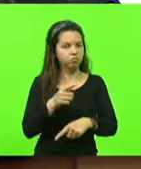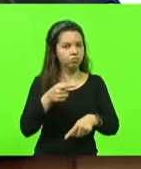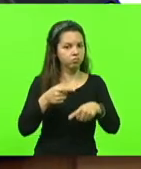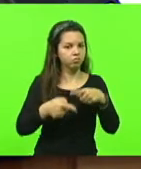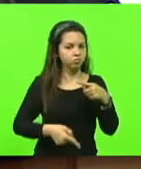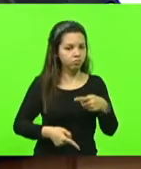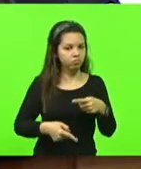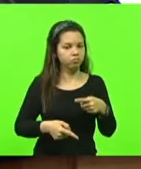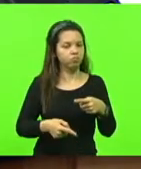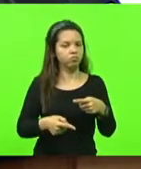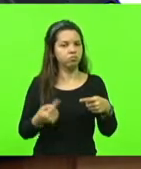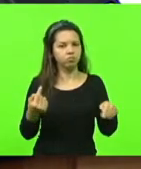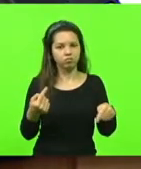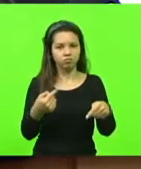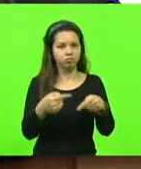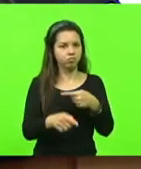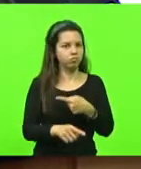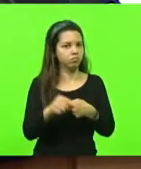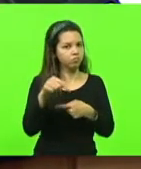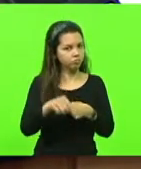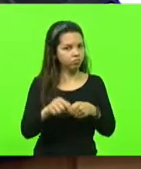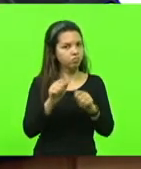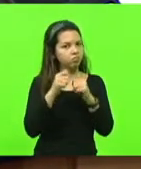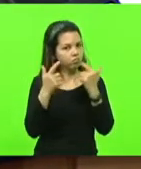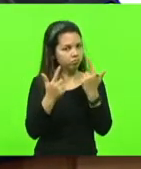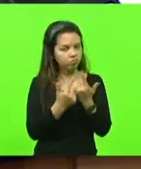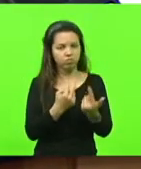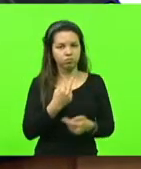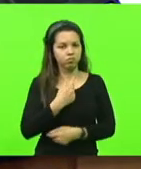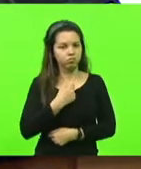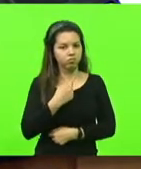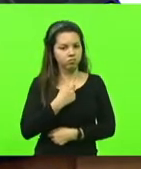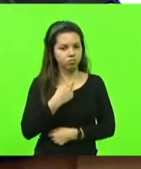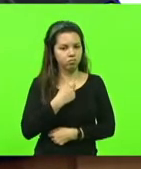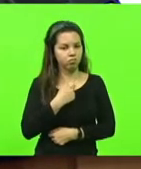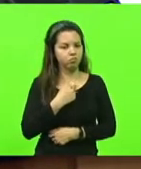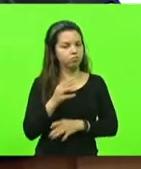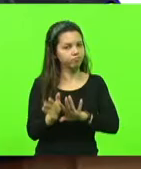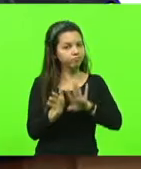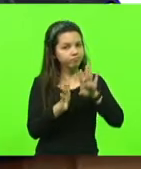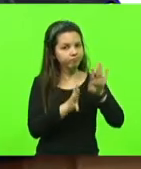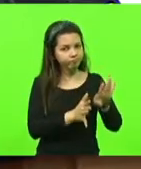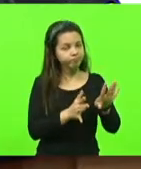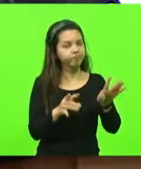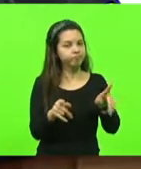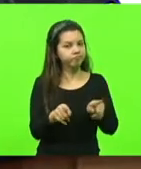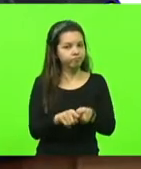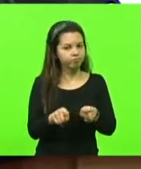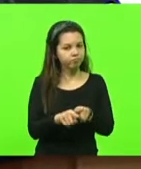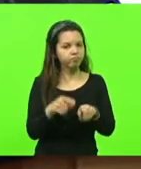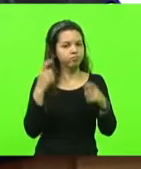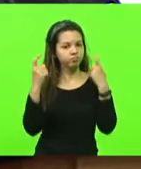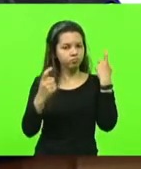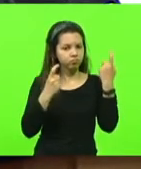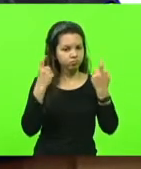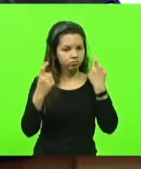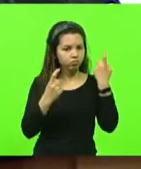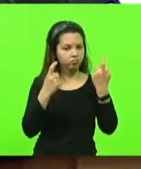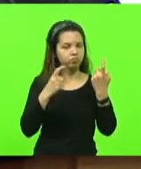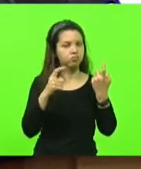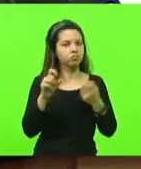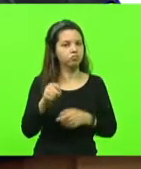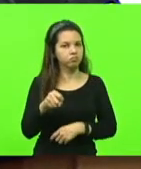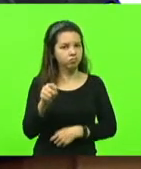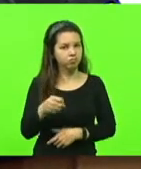também não é permitido a esta Casa fazer. Mas, a parte disso tudo, eu também me preocupo muito, porque hoje,